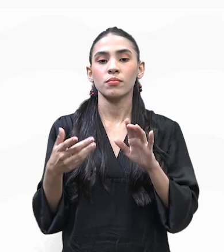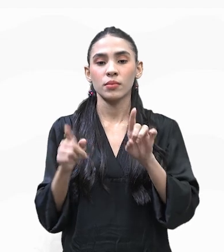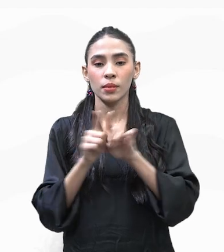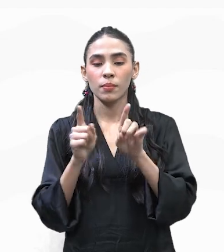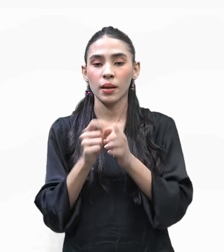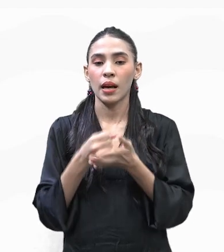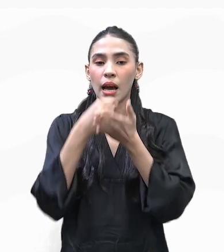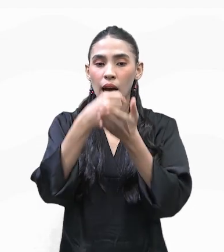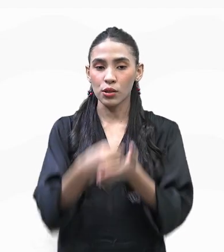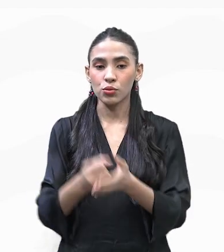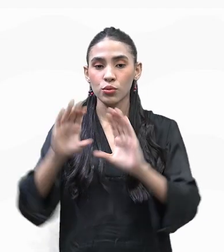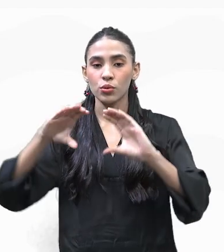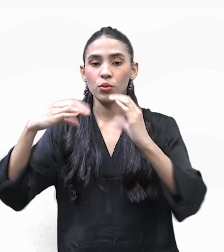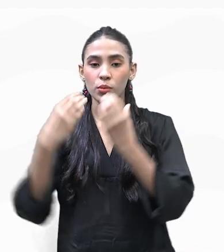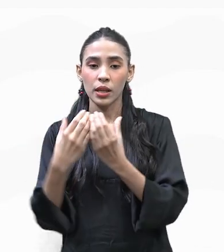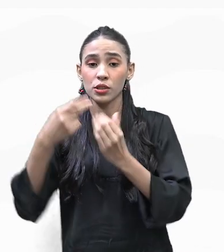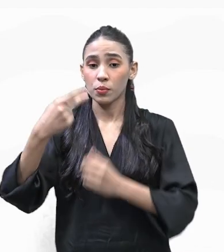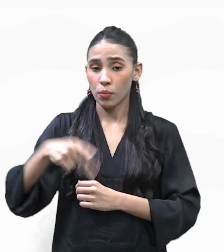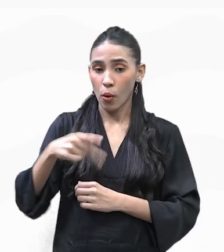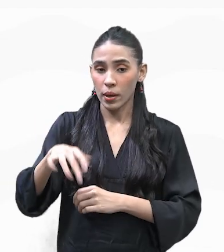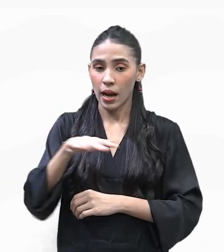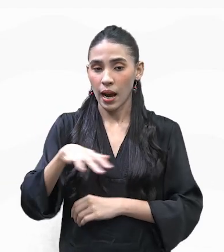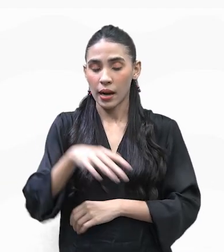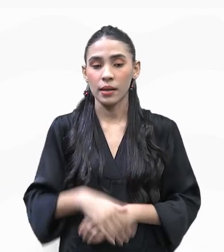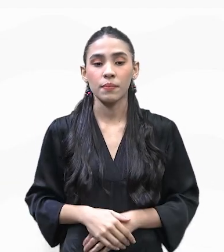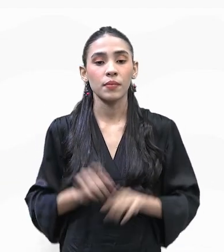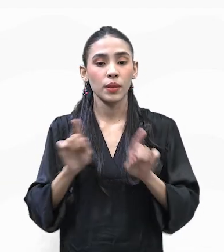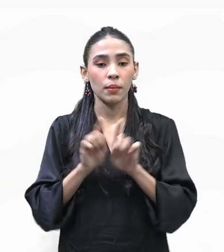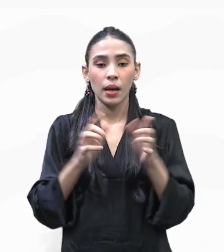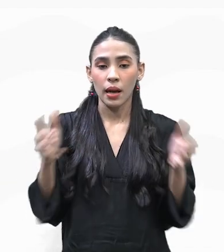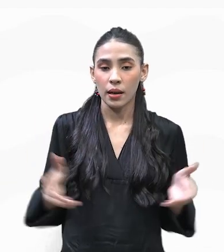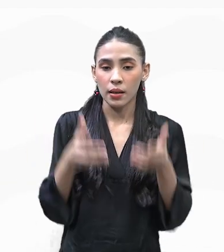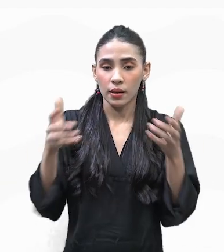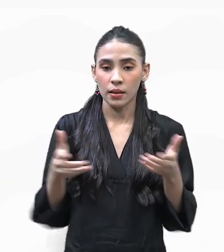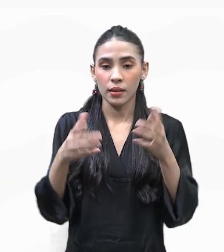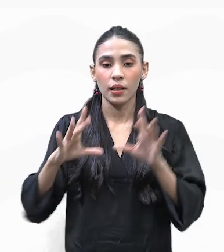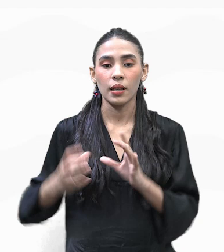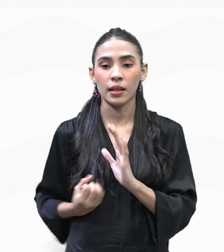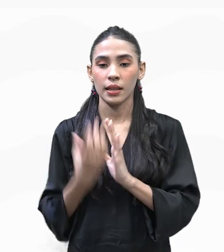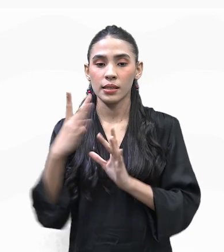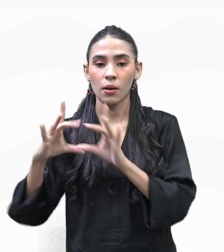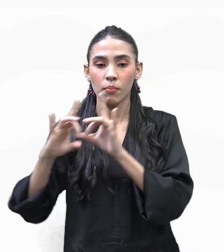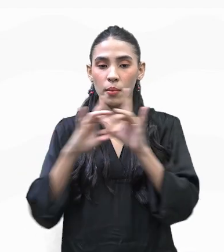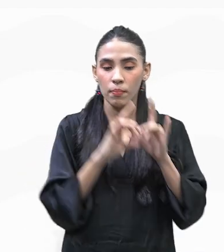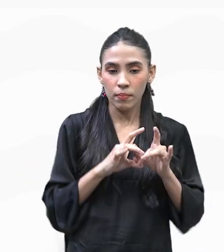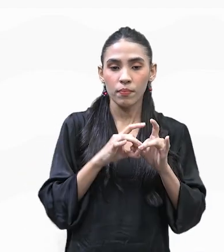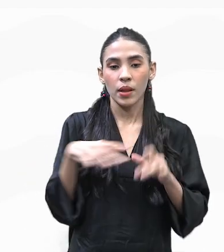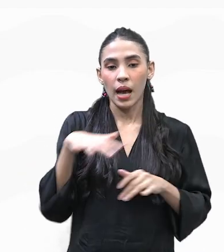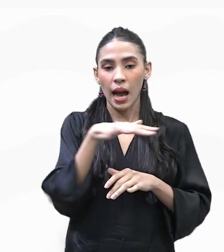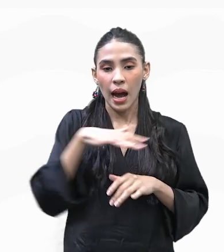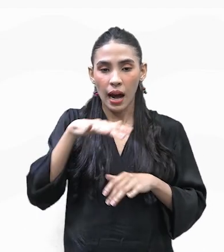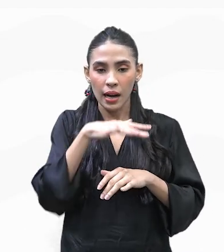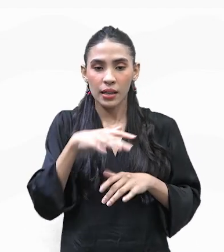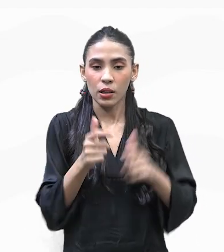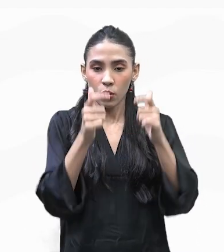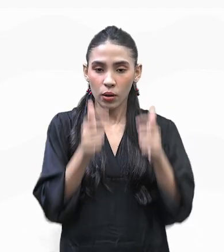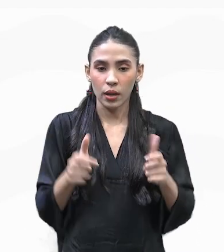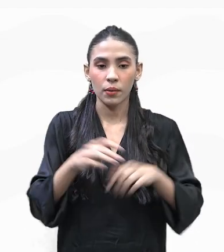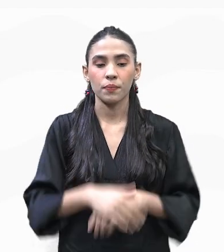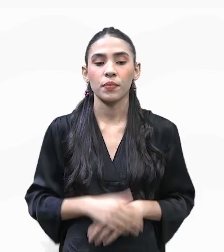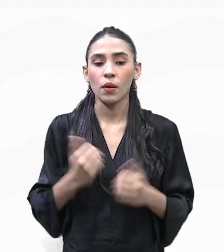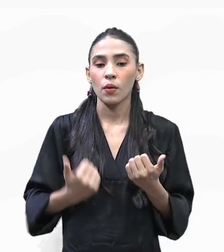diretamente os habitantes da região. Estimula a cooperação e a criação de redes de apoio entre os empreendedores locais, né?